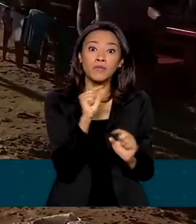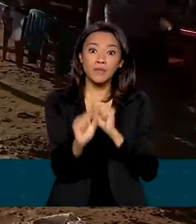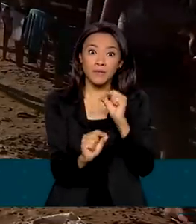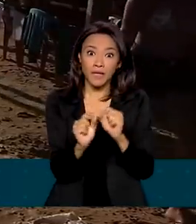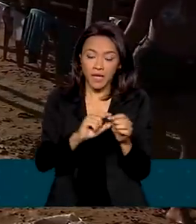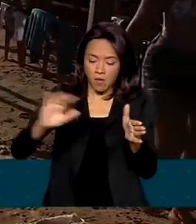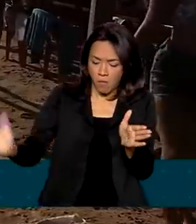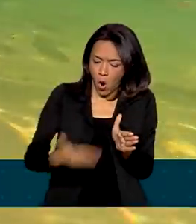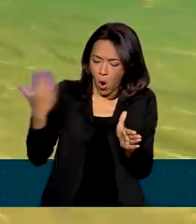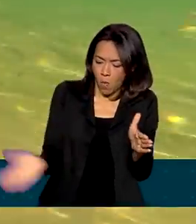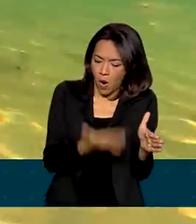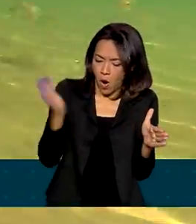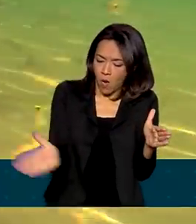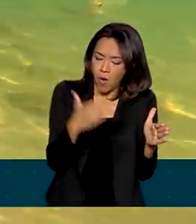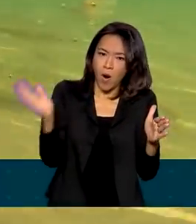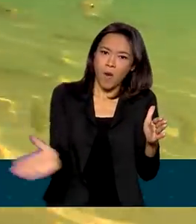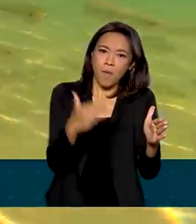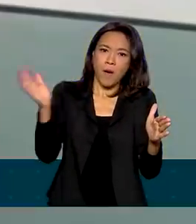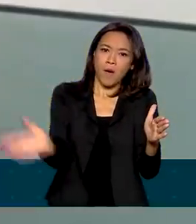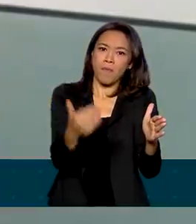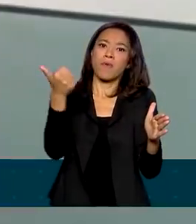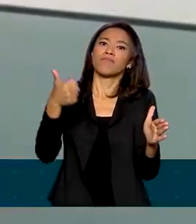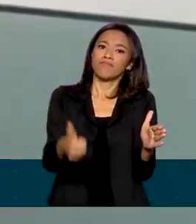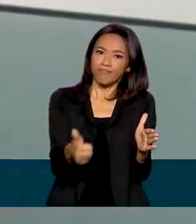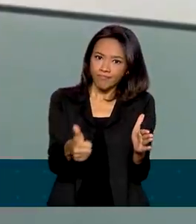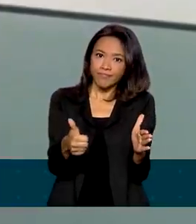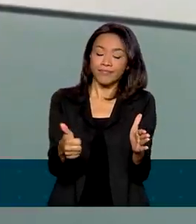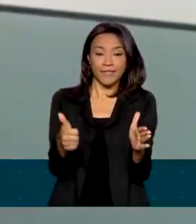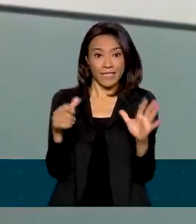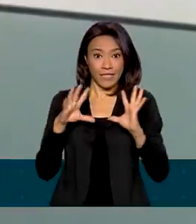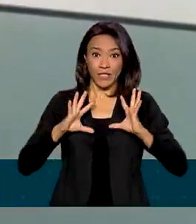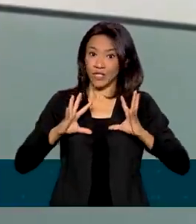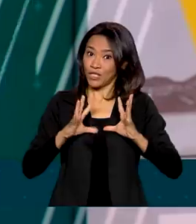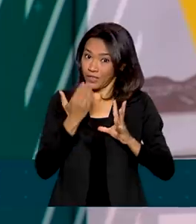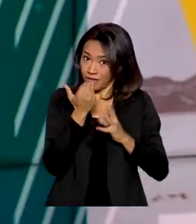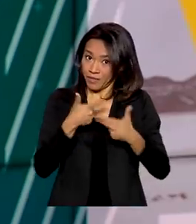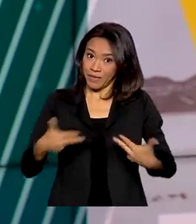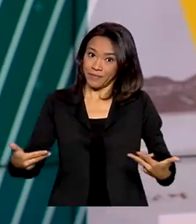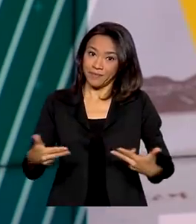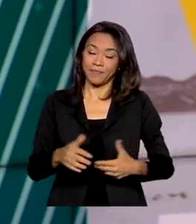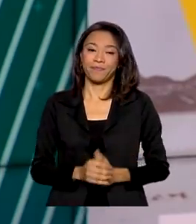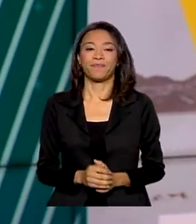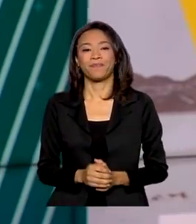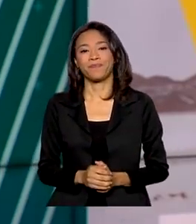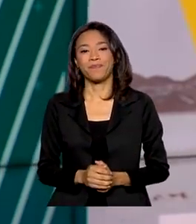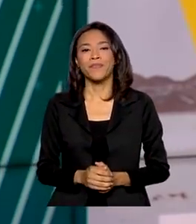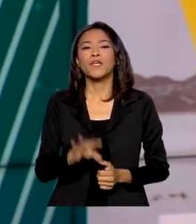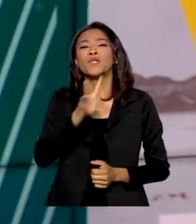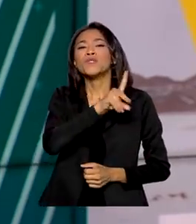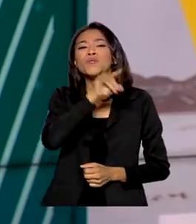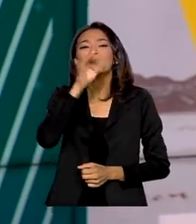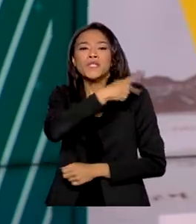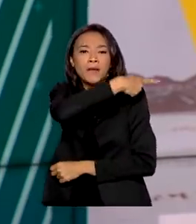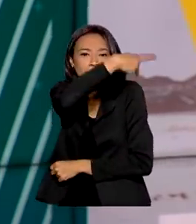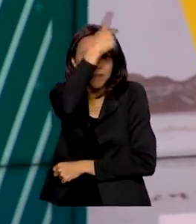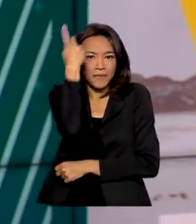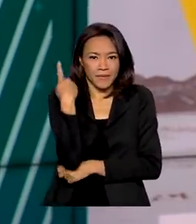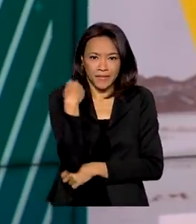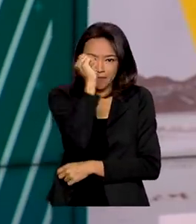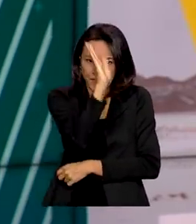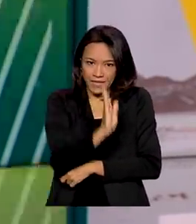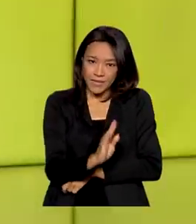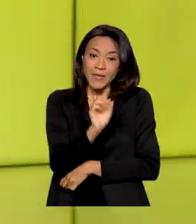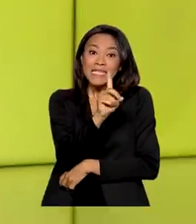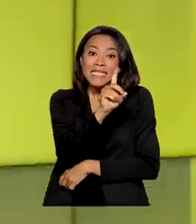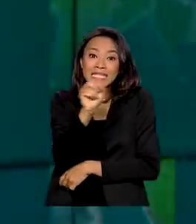produtividade, para a gente aumentar a nossa produção total de alimentos. No dia da Padroeira do Brasil, 100